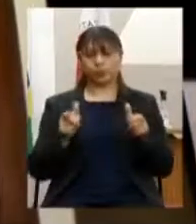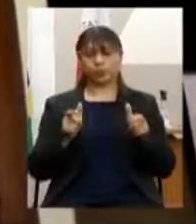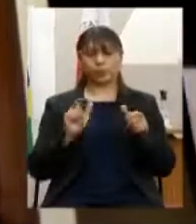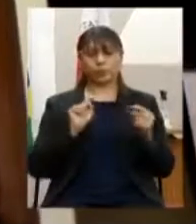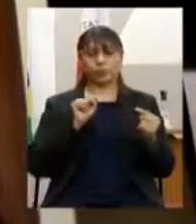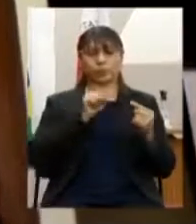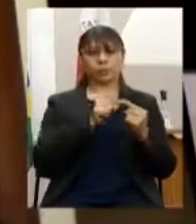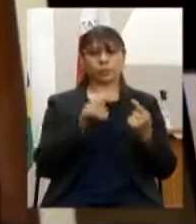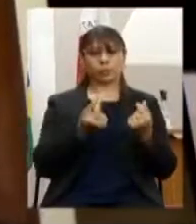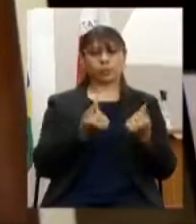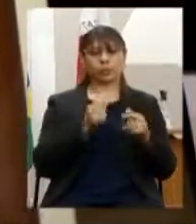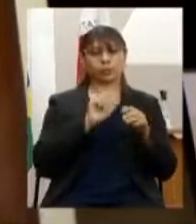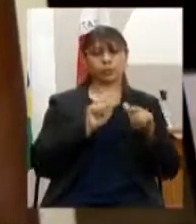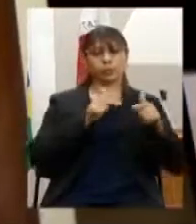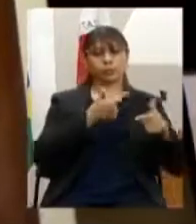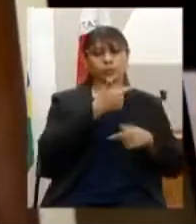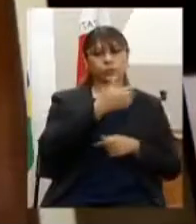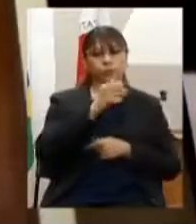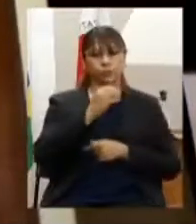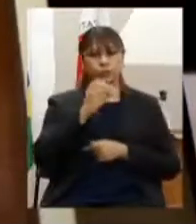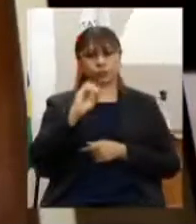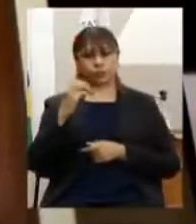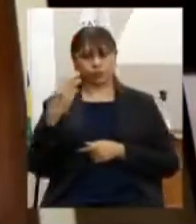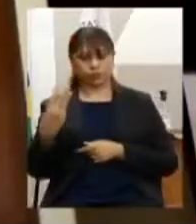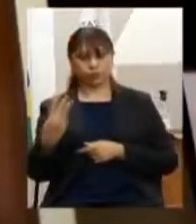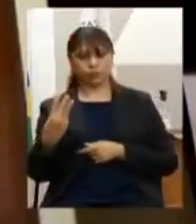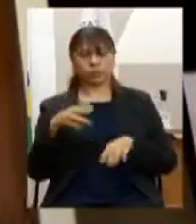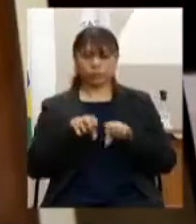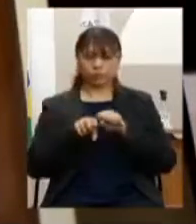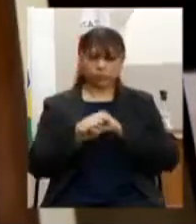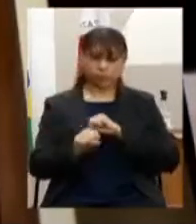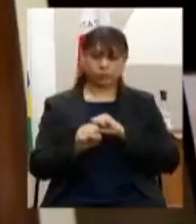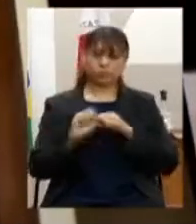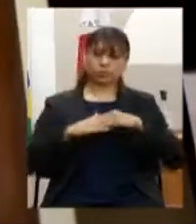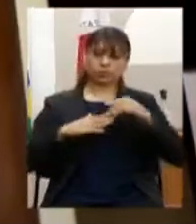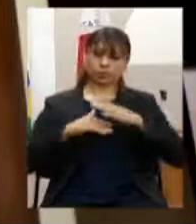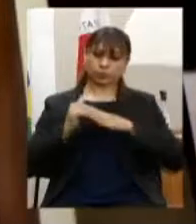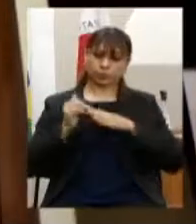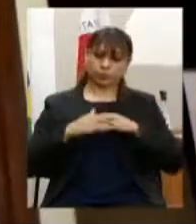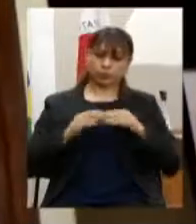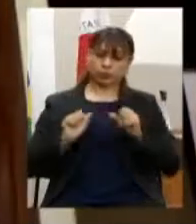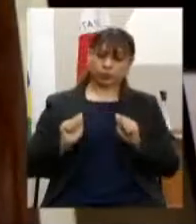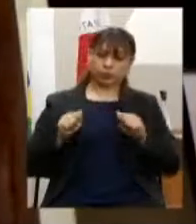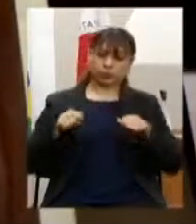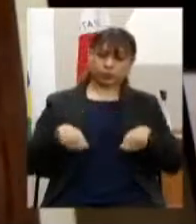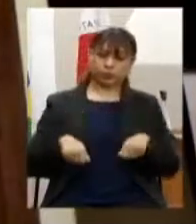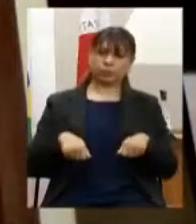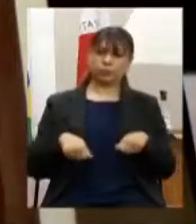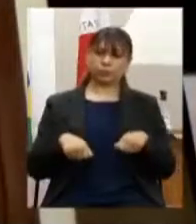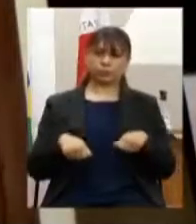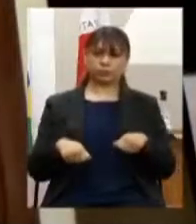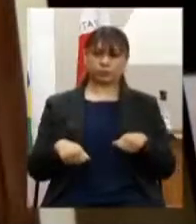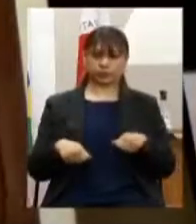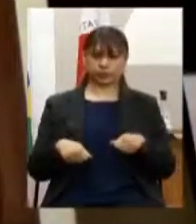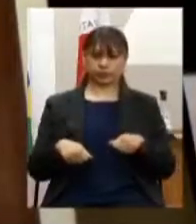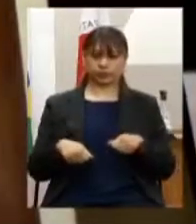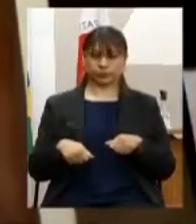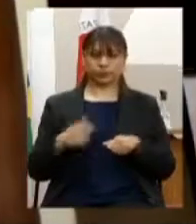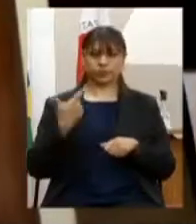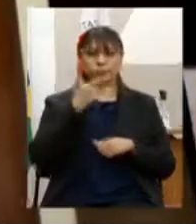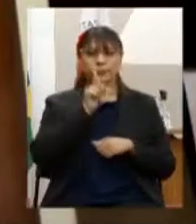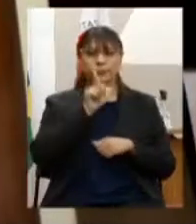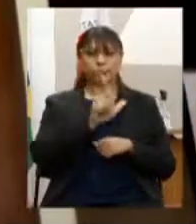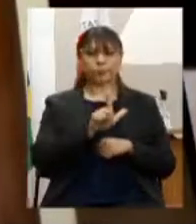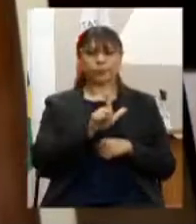2003 formação e capacitação especificando os objetos do